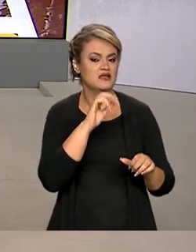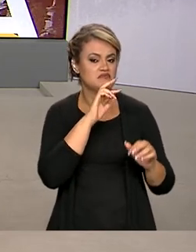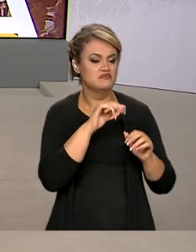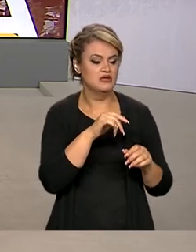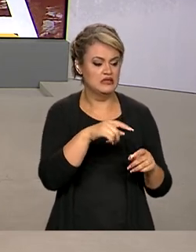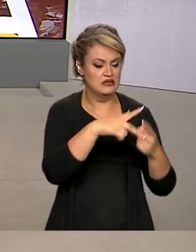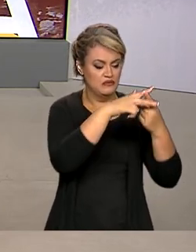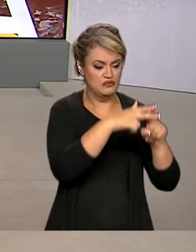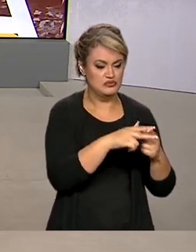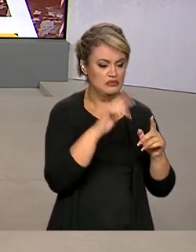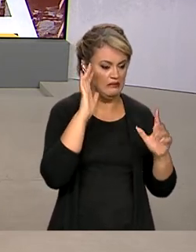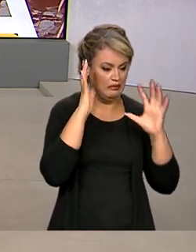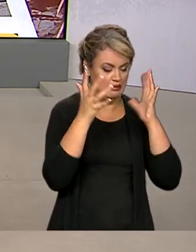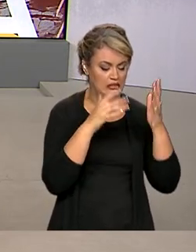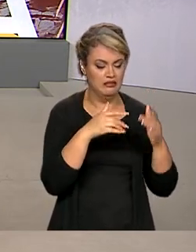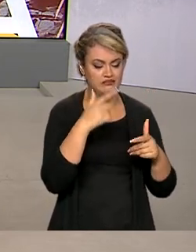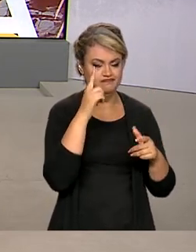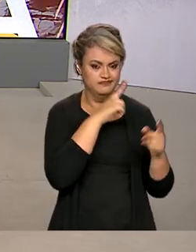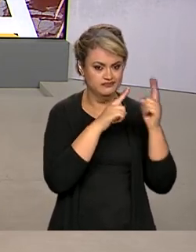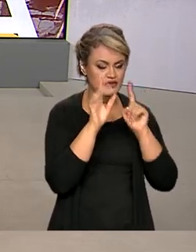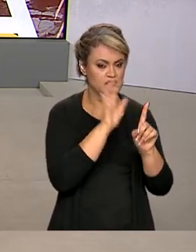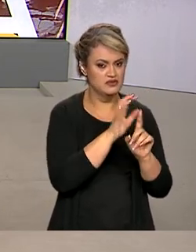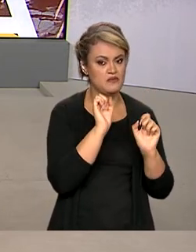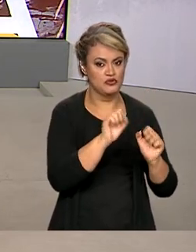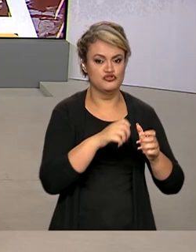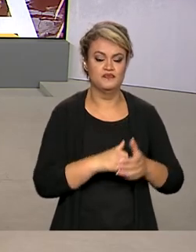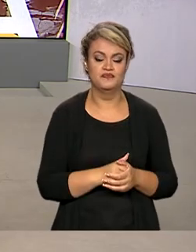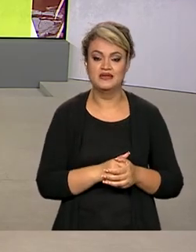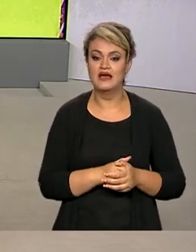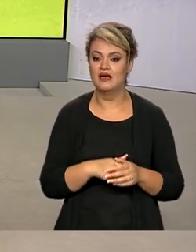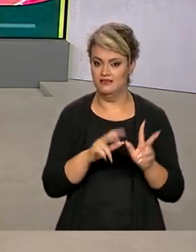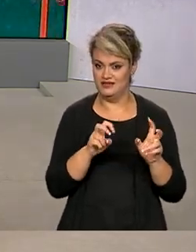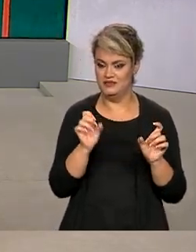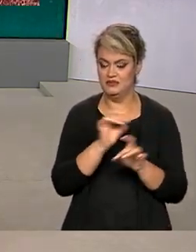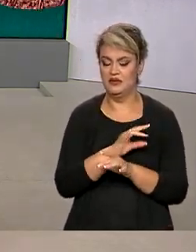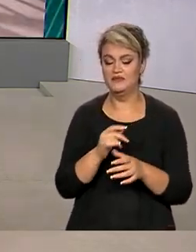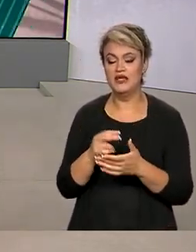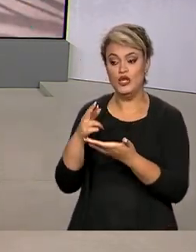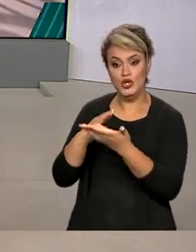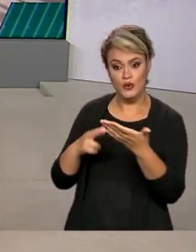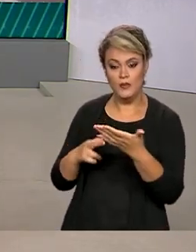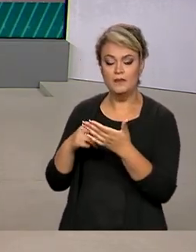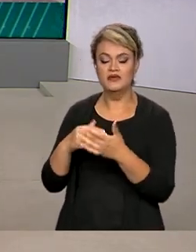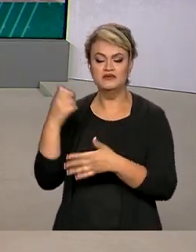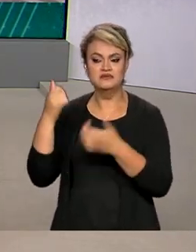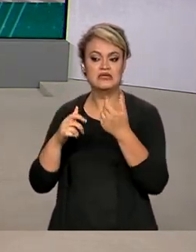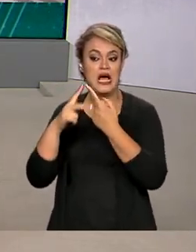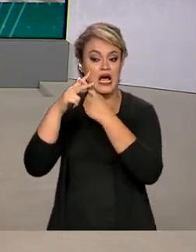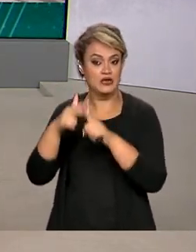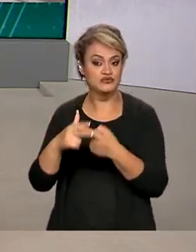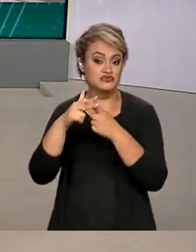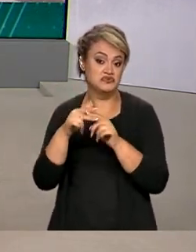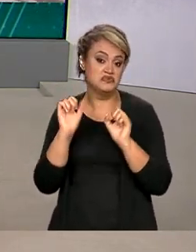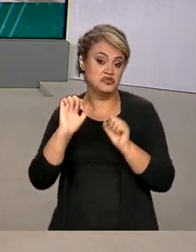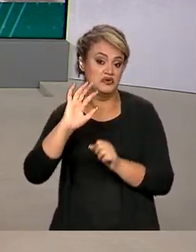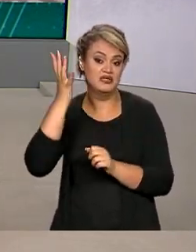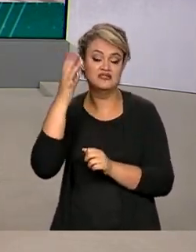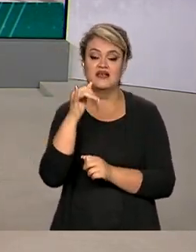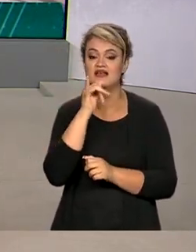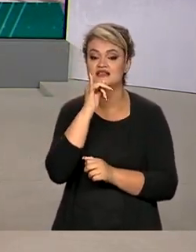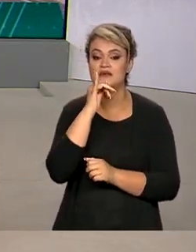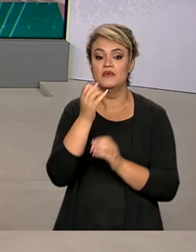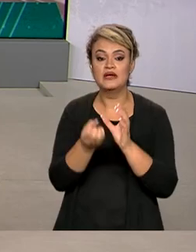seu funcionamento, fecha aspas. No documento, são apontados possíveis ajustes técnicos que podem ser feitos, como a